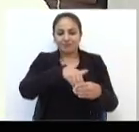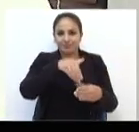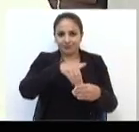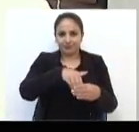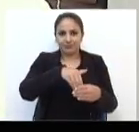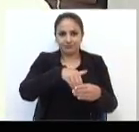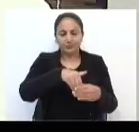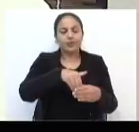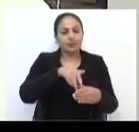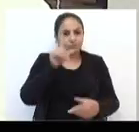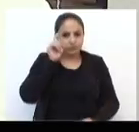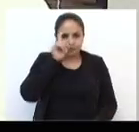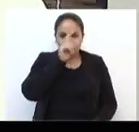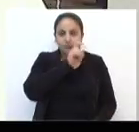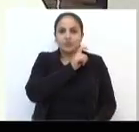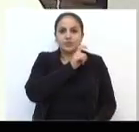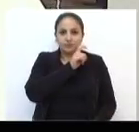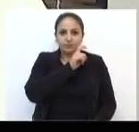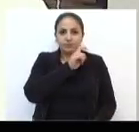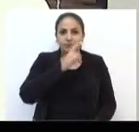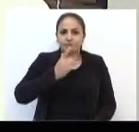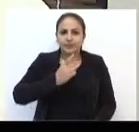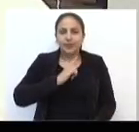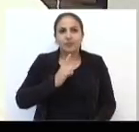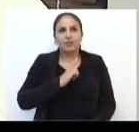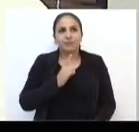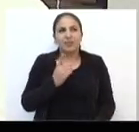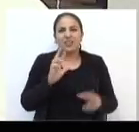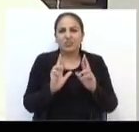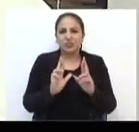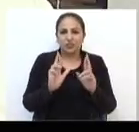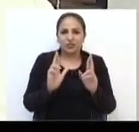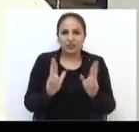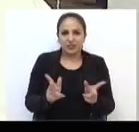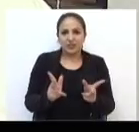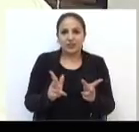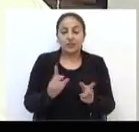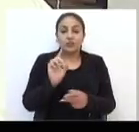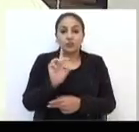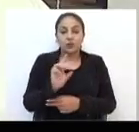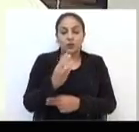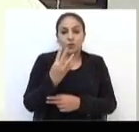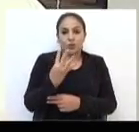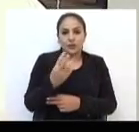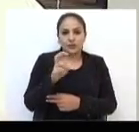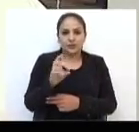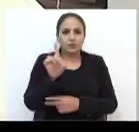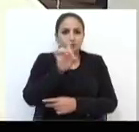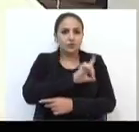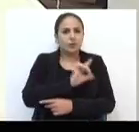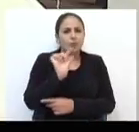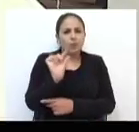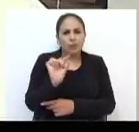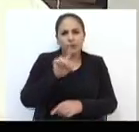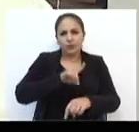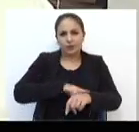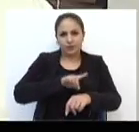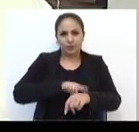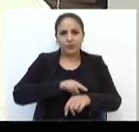uma eleição atípica. Apenas 45 dias é muito pouco,